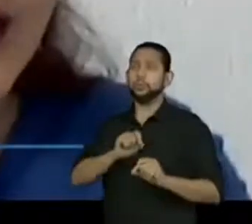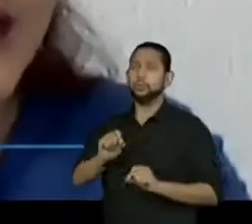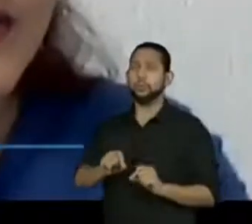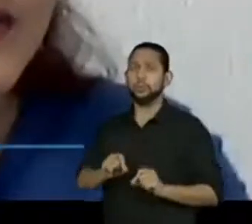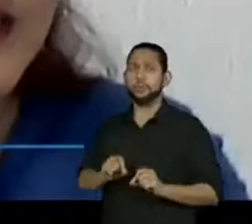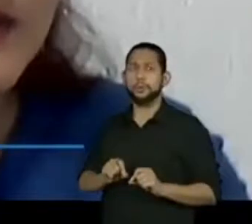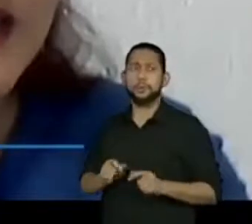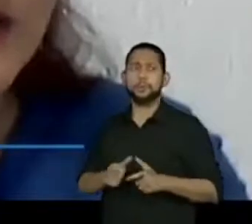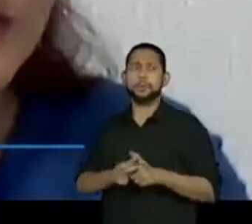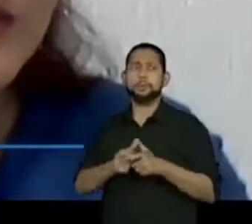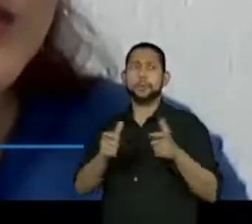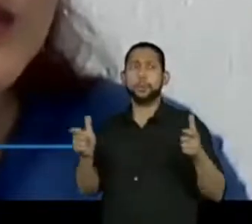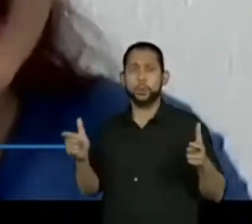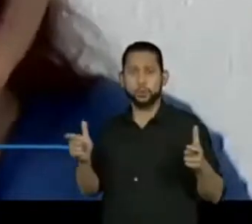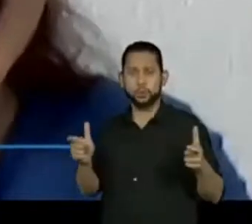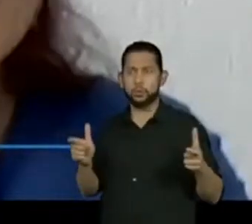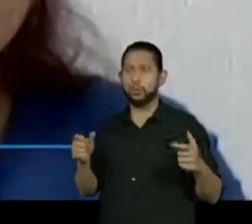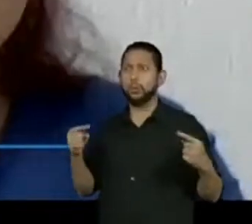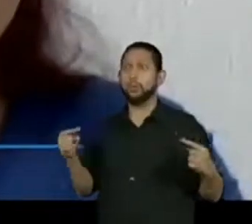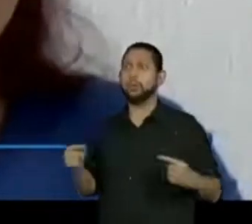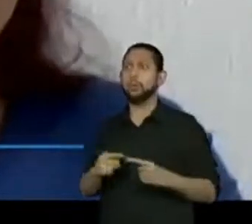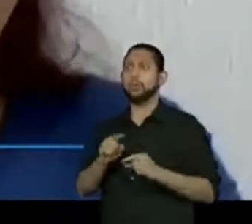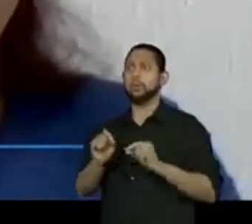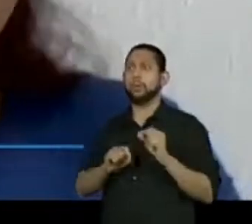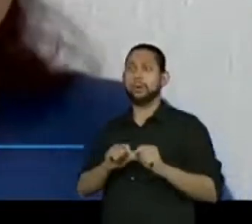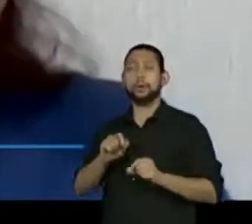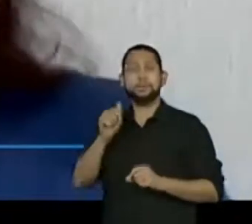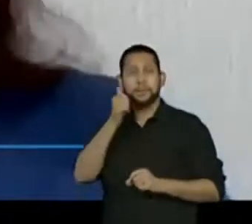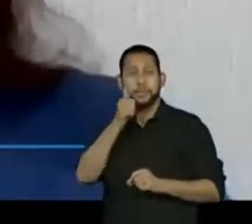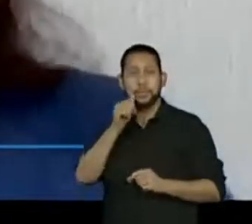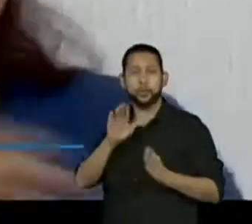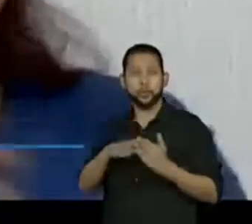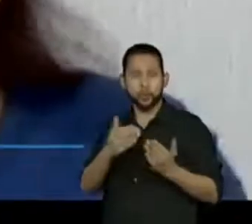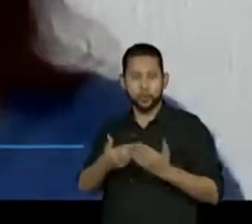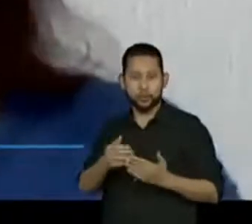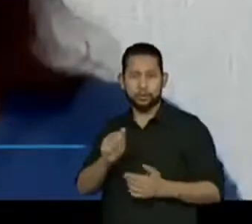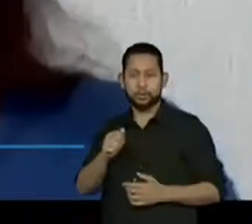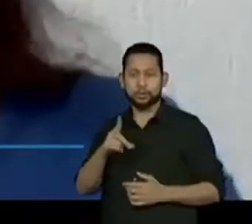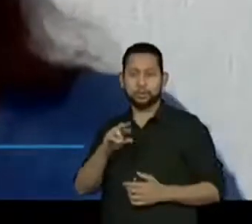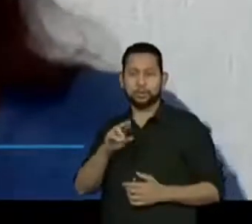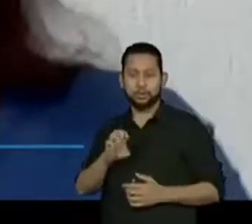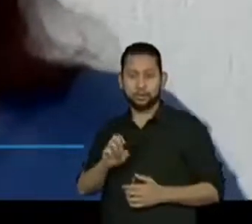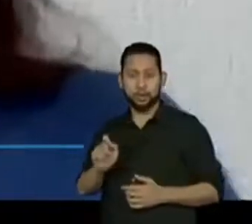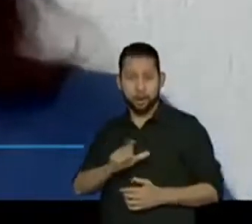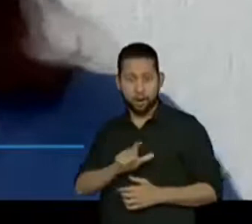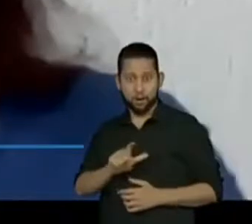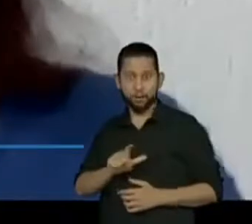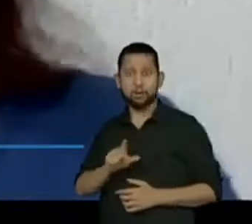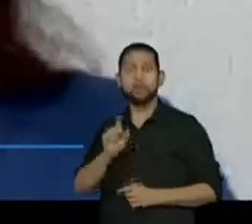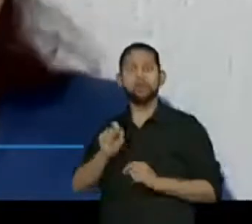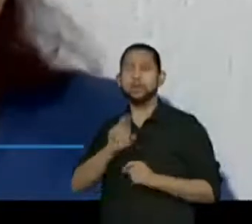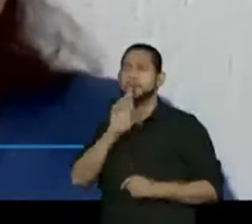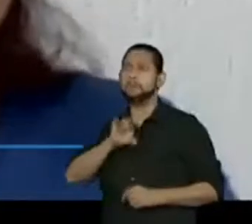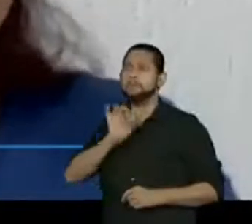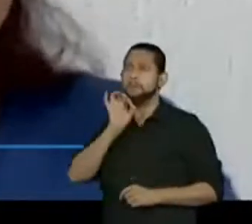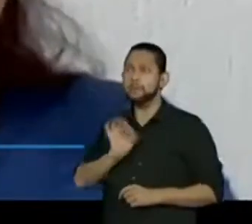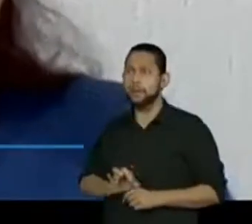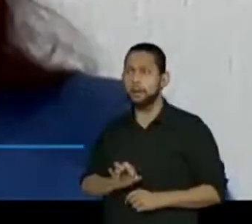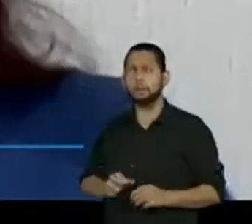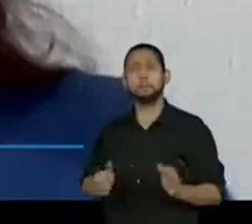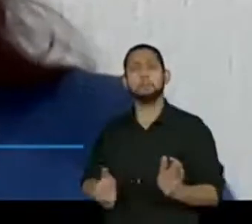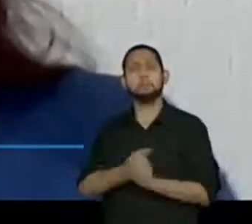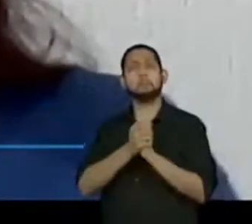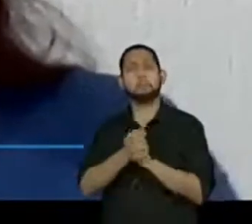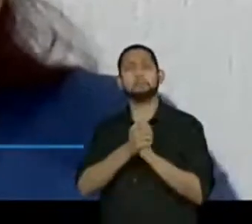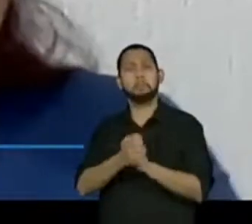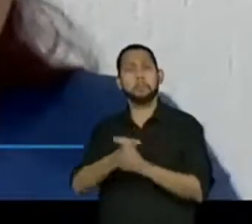A maioria dos alunos, as alunas da escola André Ol, responderam corretamente. Parabéns.